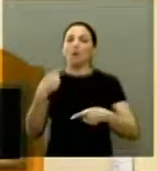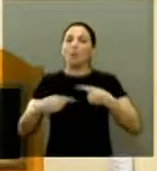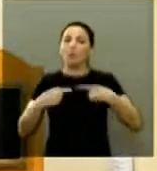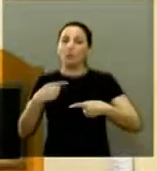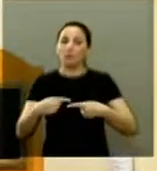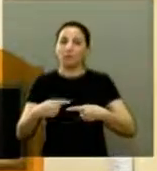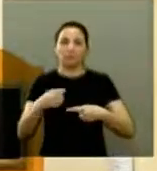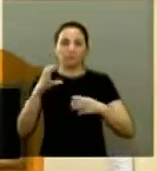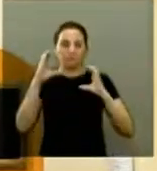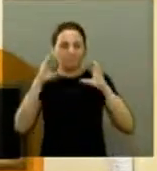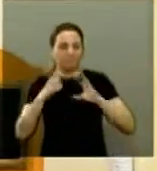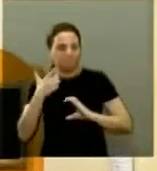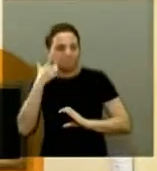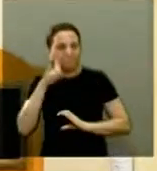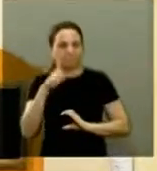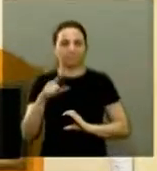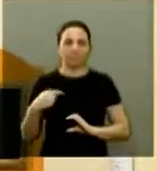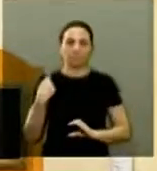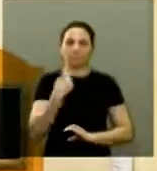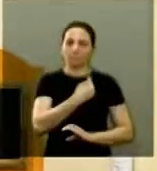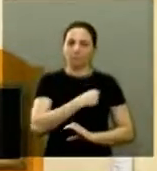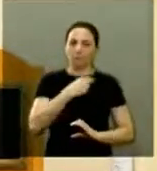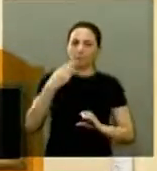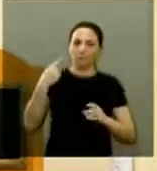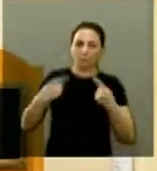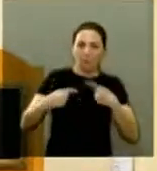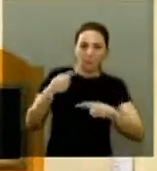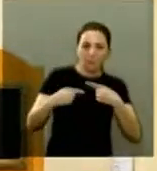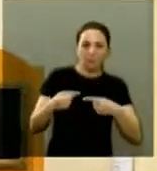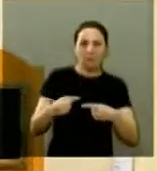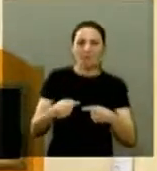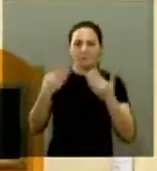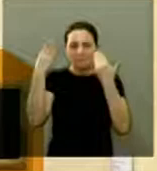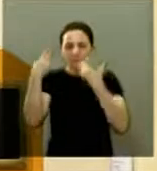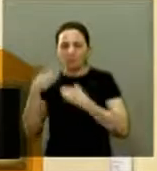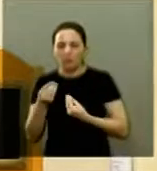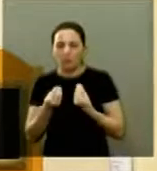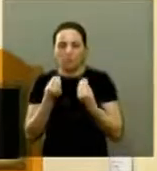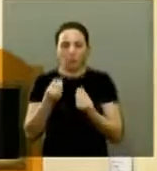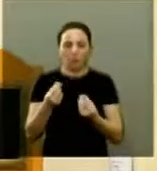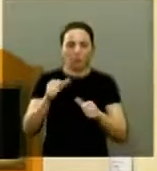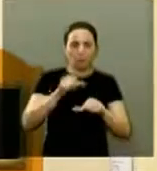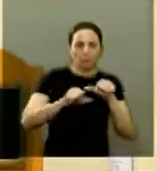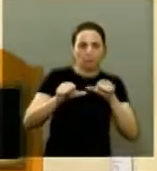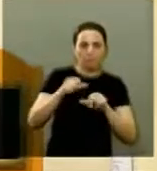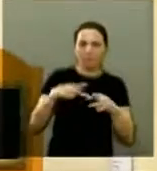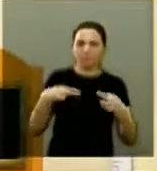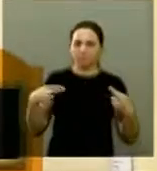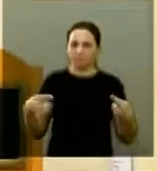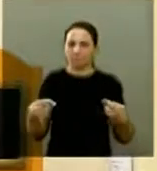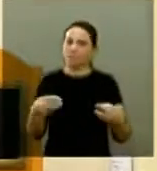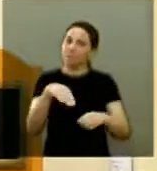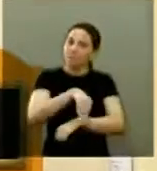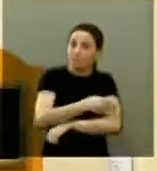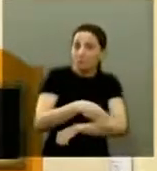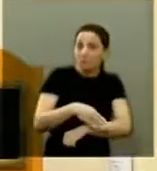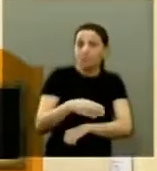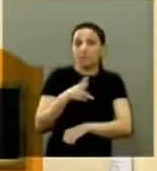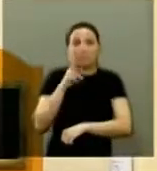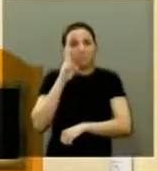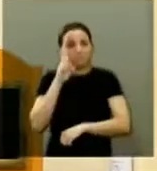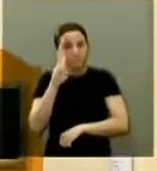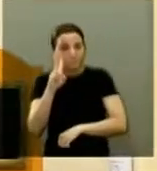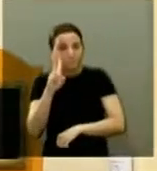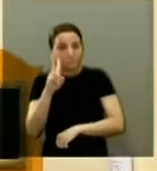isso, todos nós que estamos na política temos que avaliar onde é que nós precisamos mudar as coisas. Nas ruas, ouvíamos